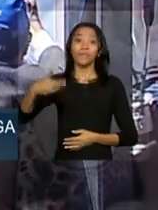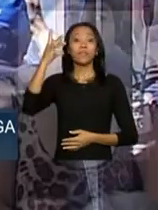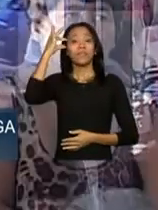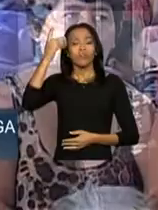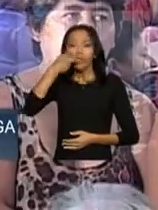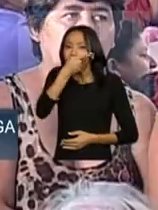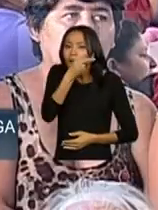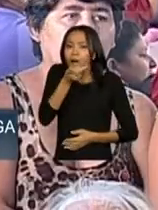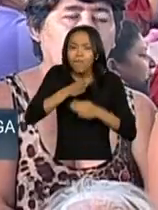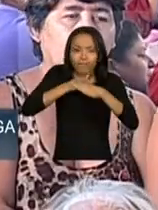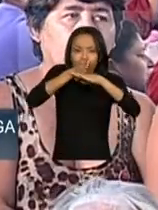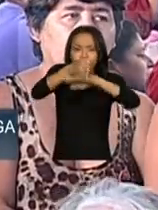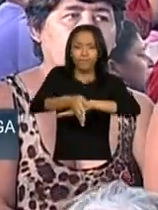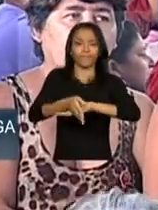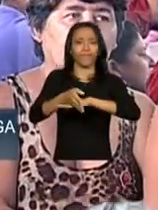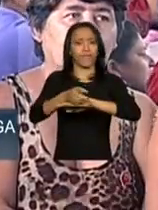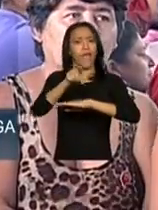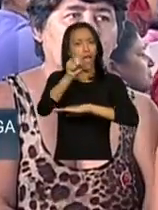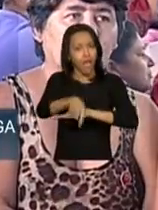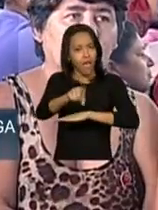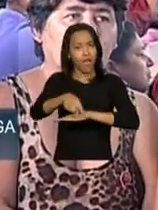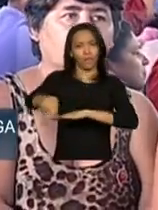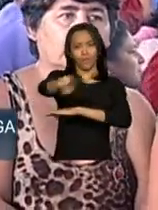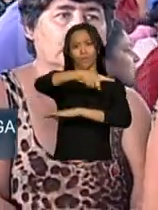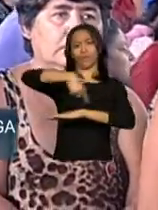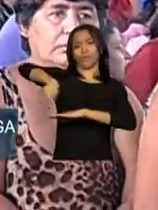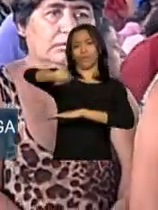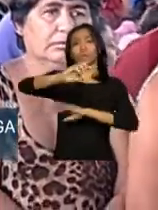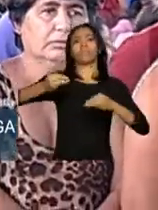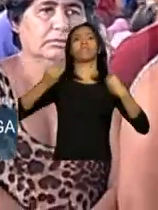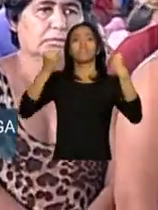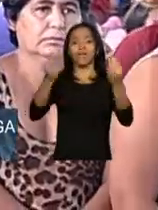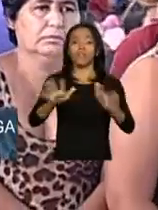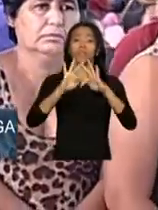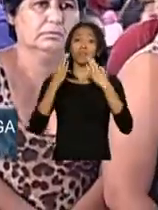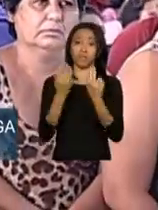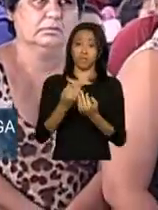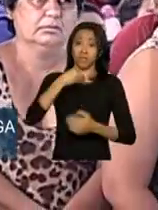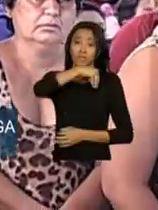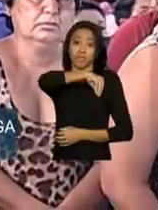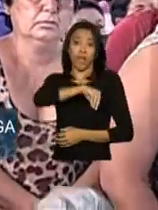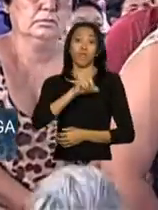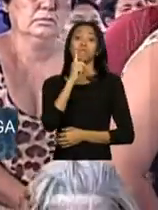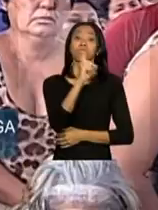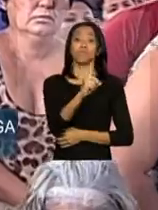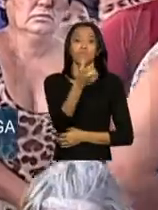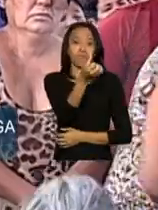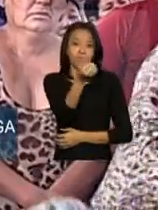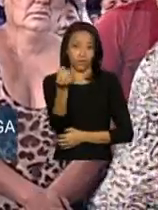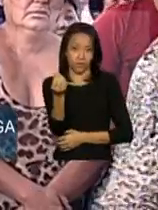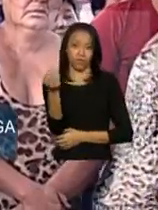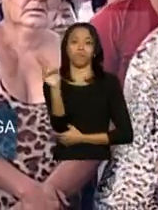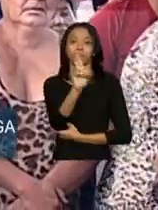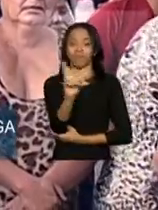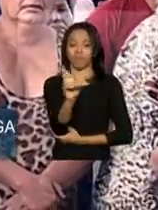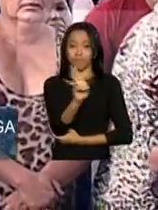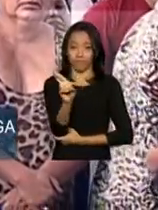Rousseff. O empreendimento é destinado a famílias com renda de até R$.600,00,